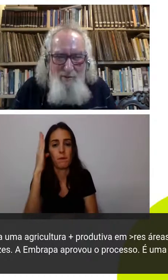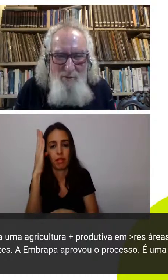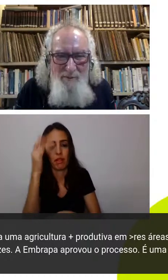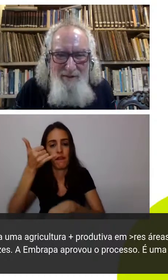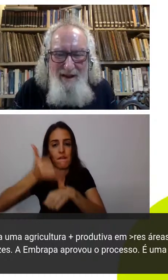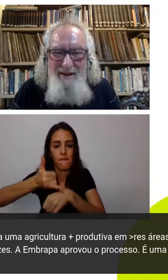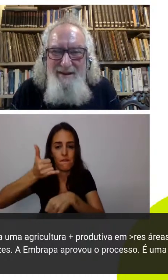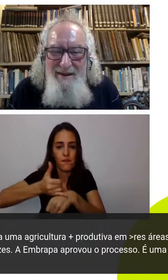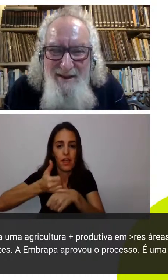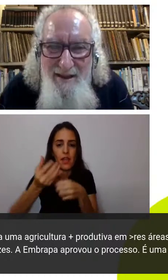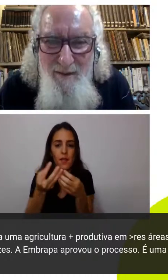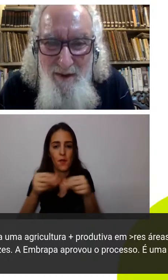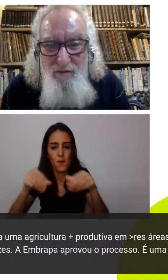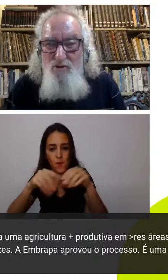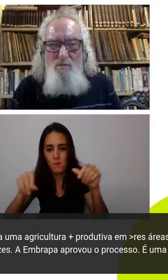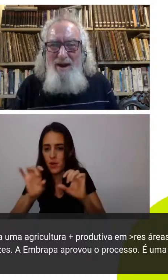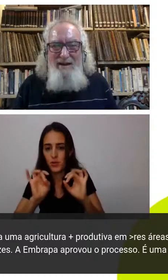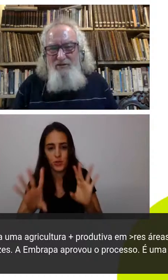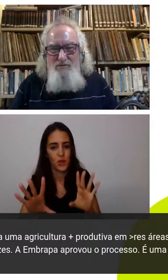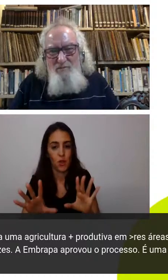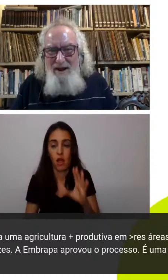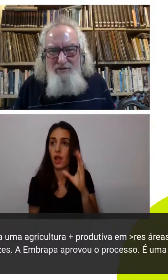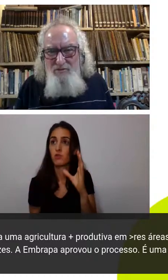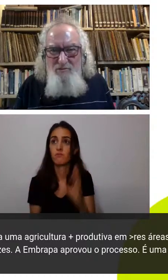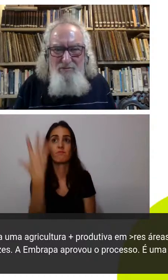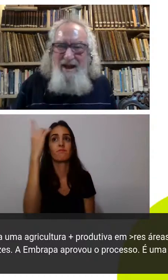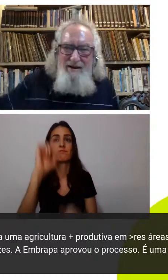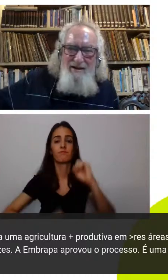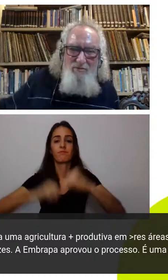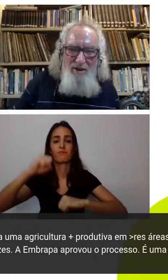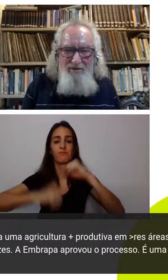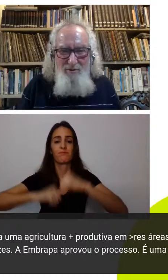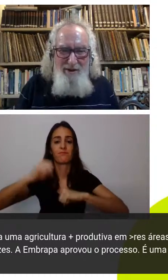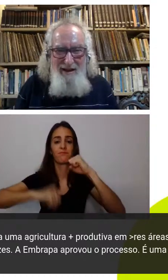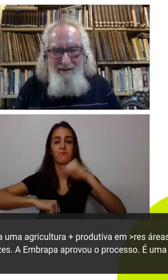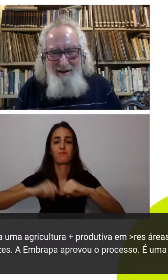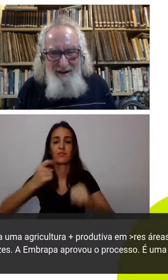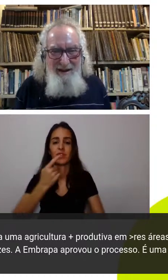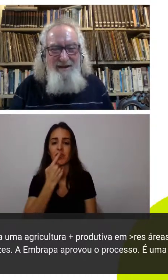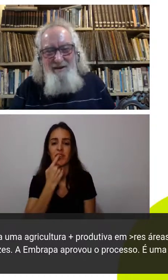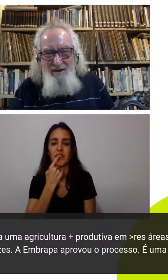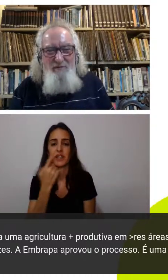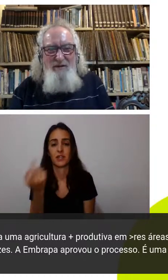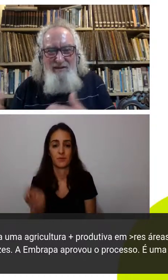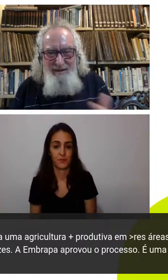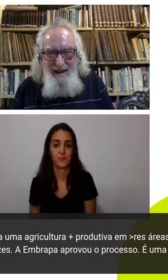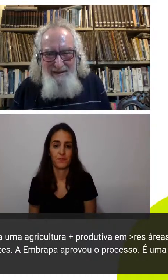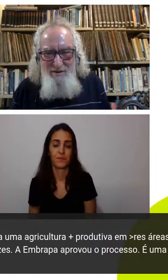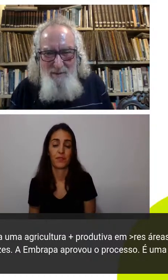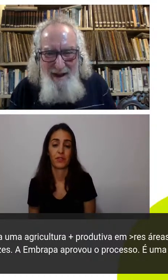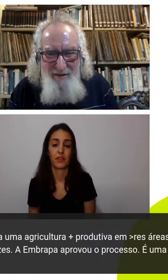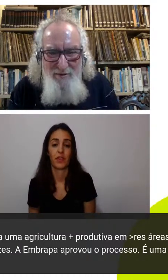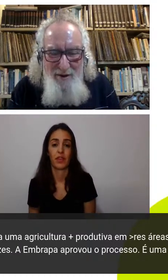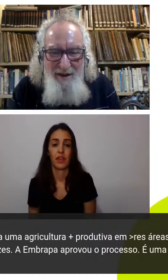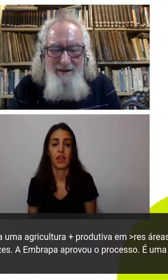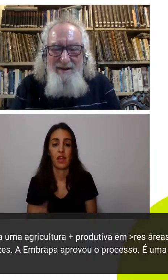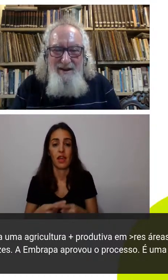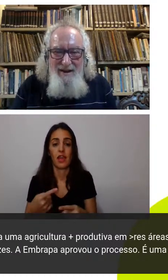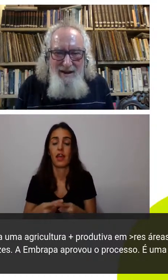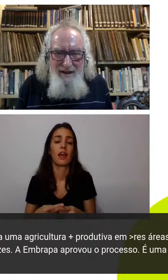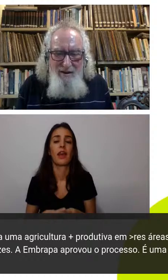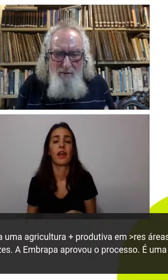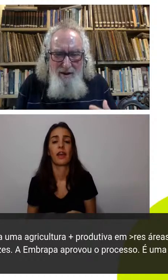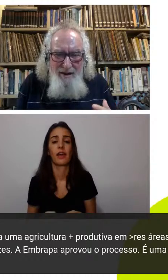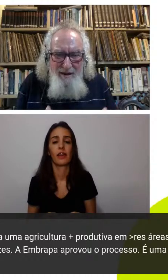barro né e de repente surge o plástico o plástico não está na natureza coitada ela é infestada de plástico né